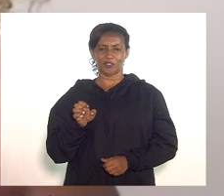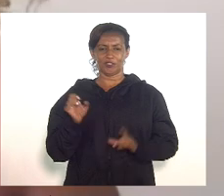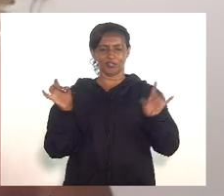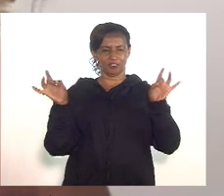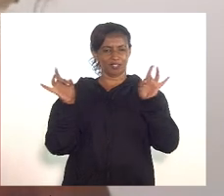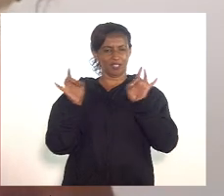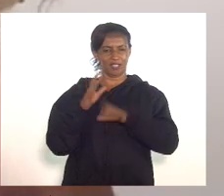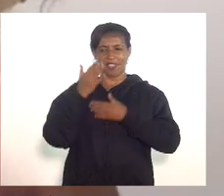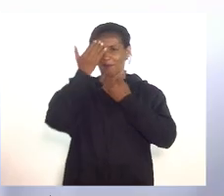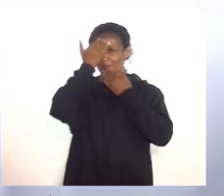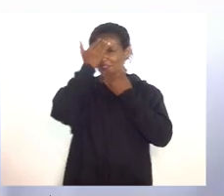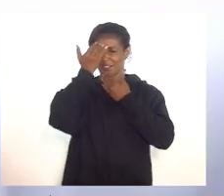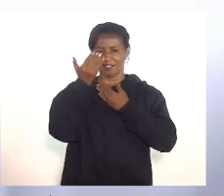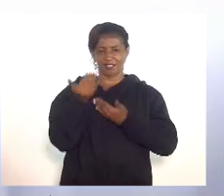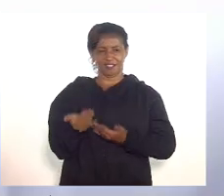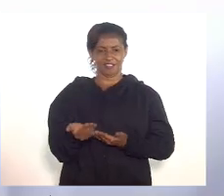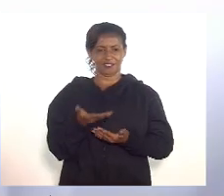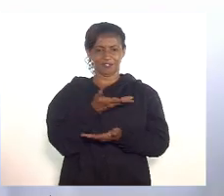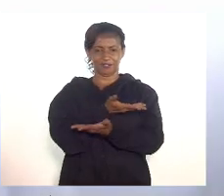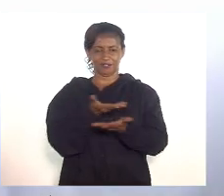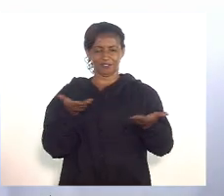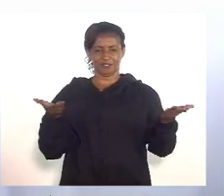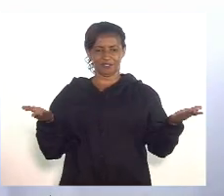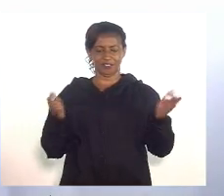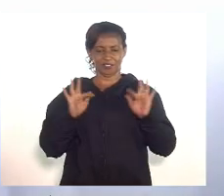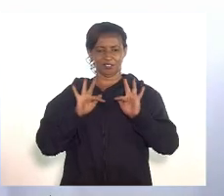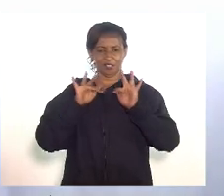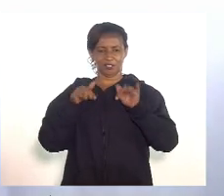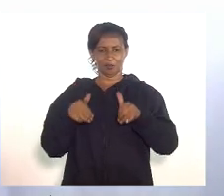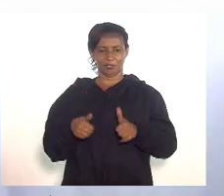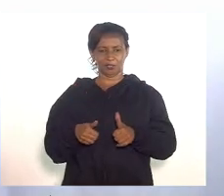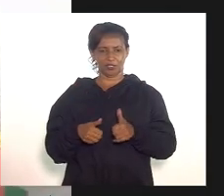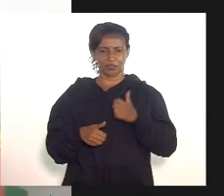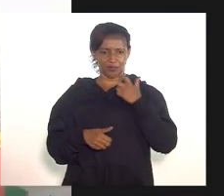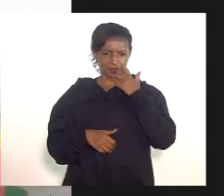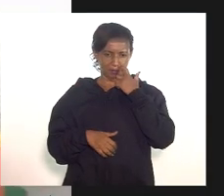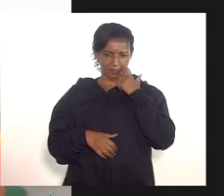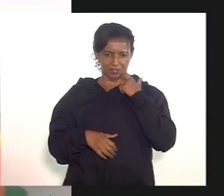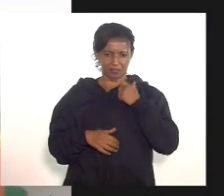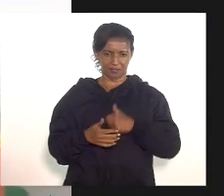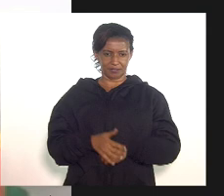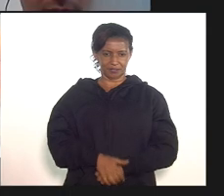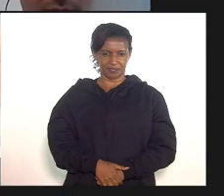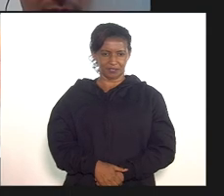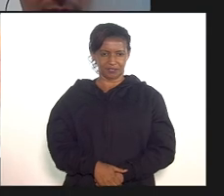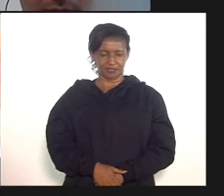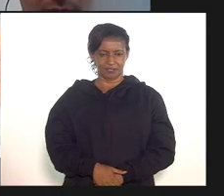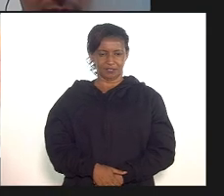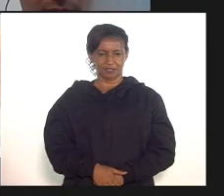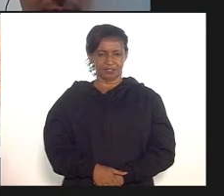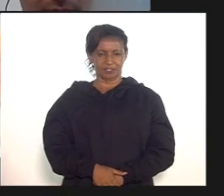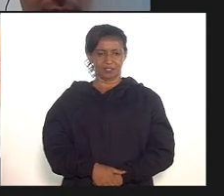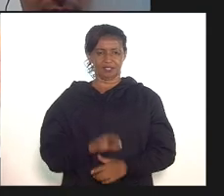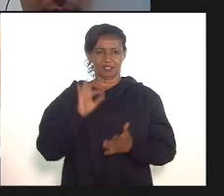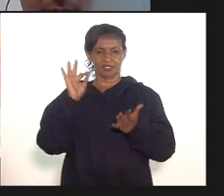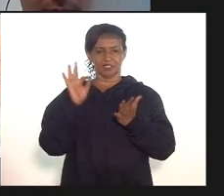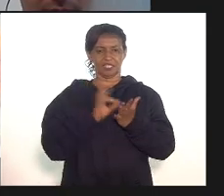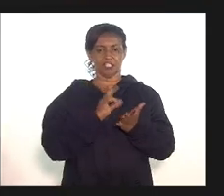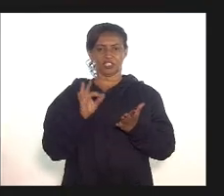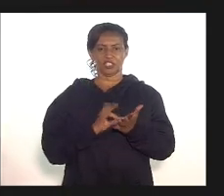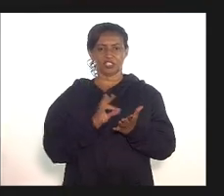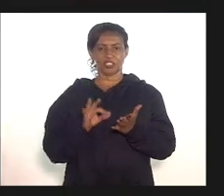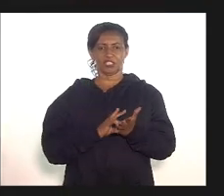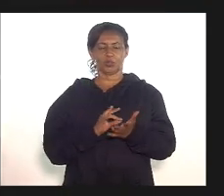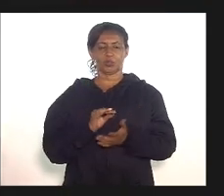sessão agradecendo a participação de todos o expediente final o expediente final está inscrito o deputado